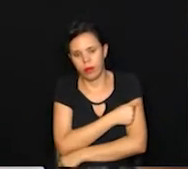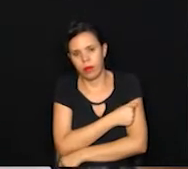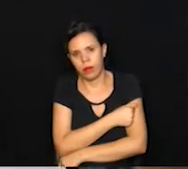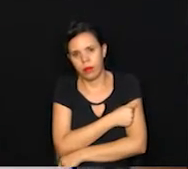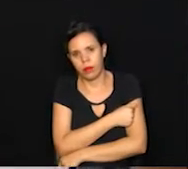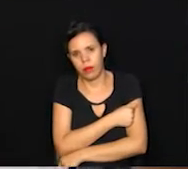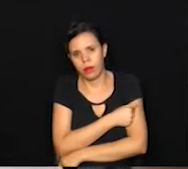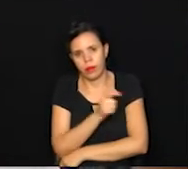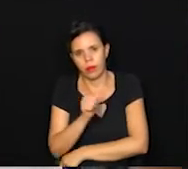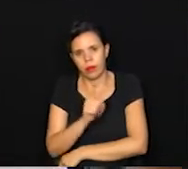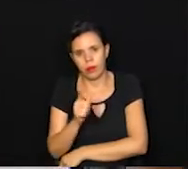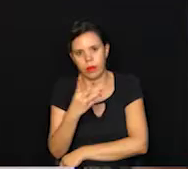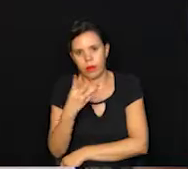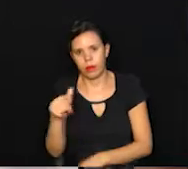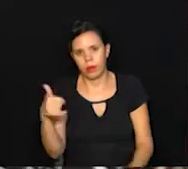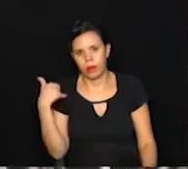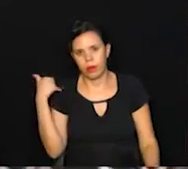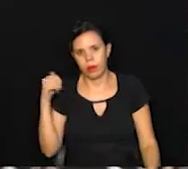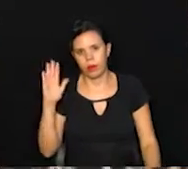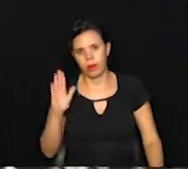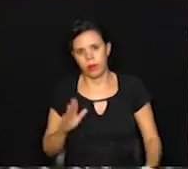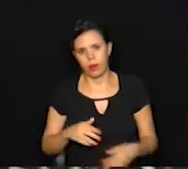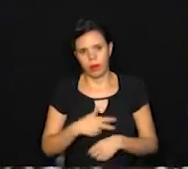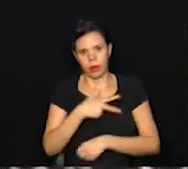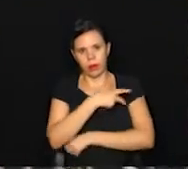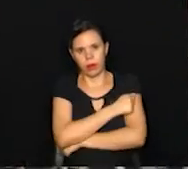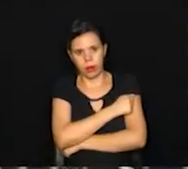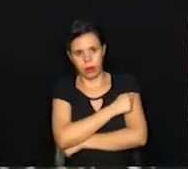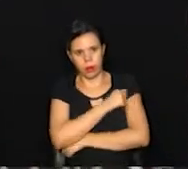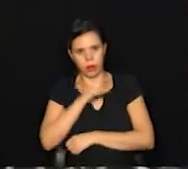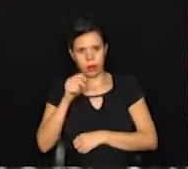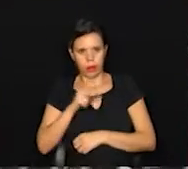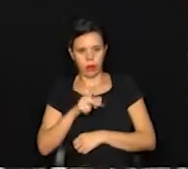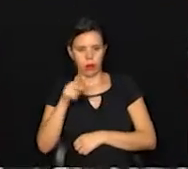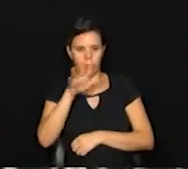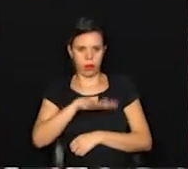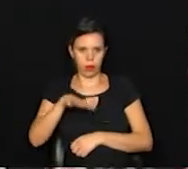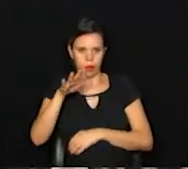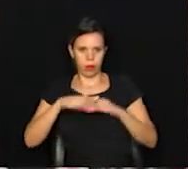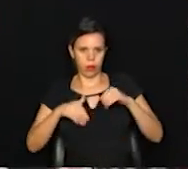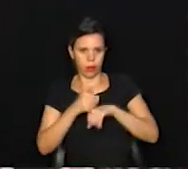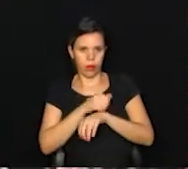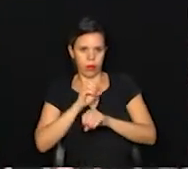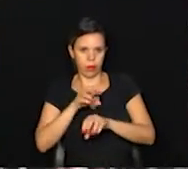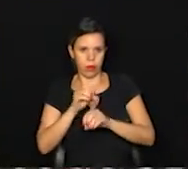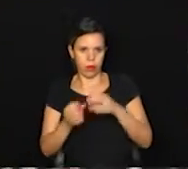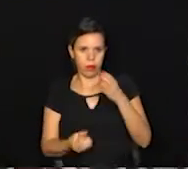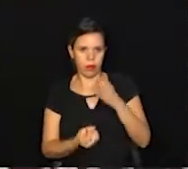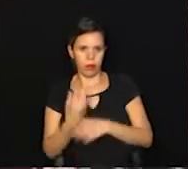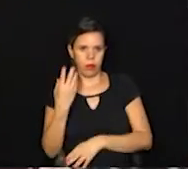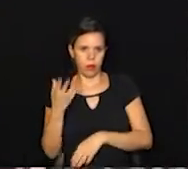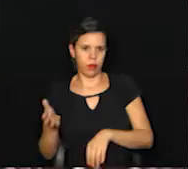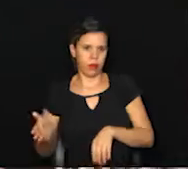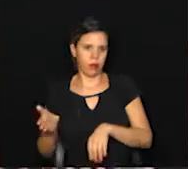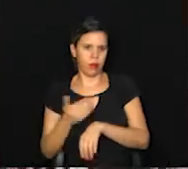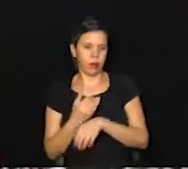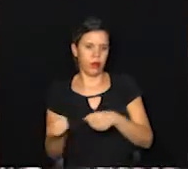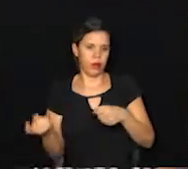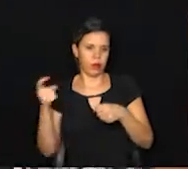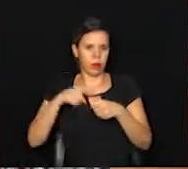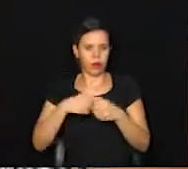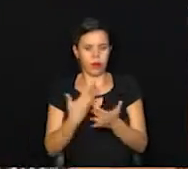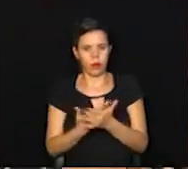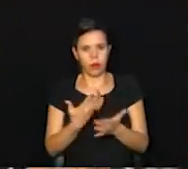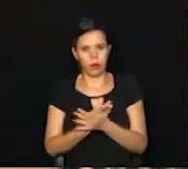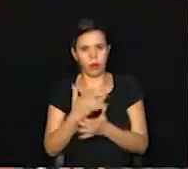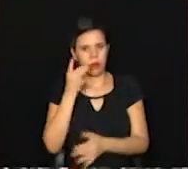desde que, obviamente, tenha 47 anos ou mais. A vacinação dos profissionais da área da educação ocorre às vésperas da retomada das